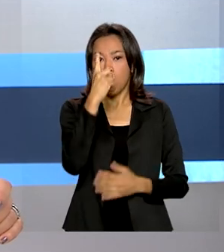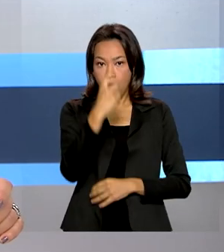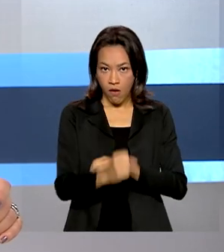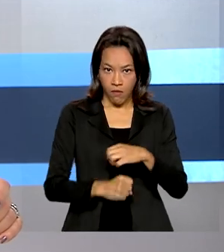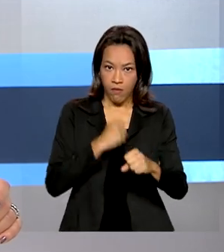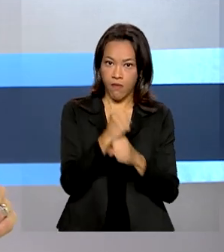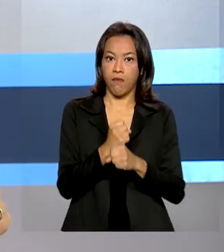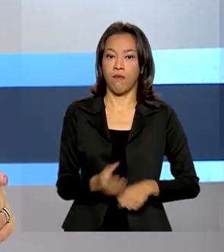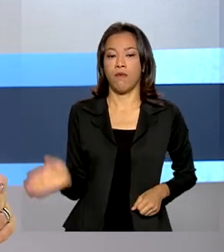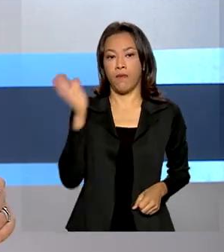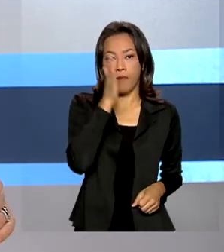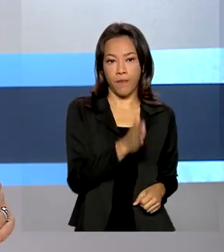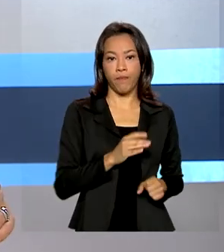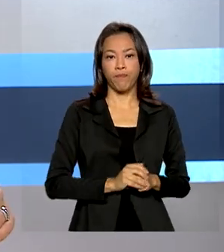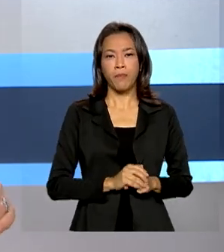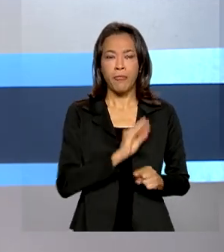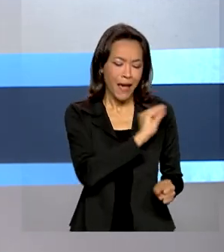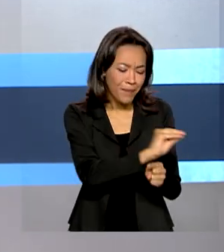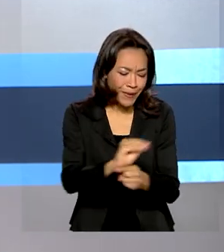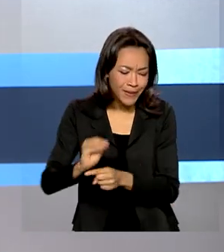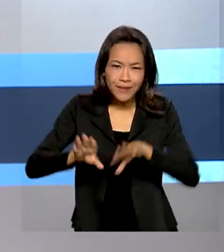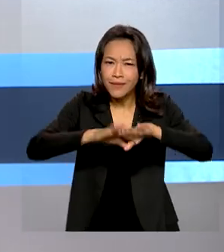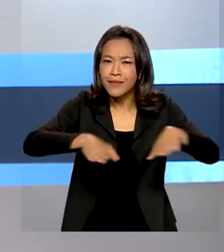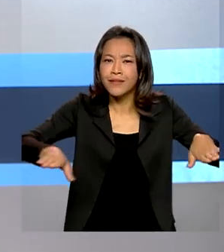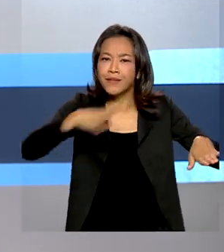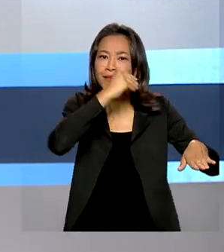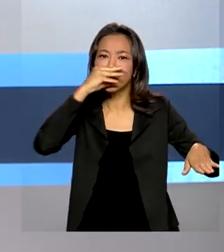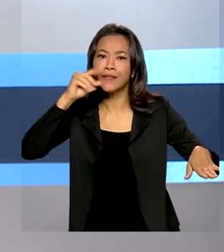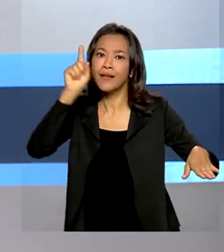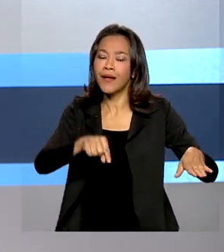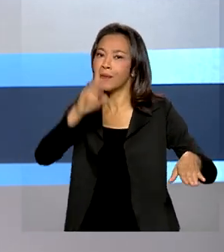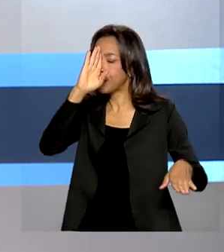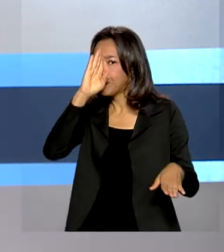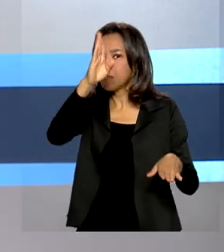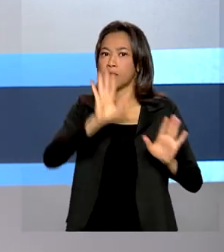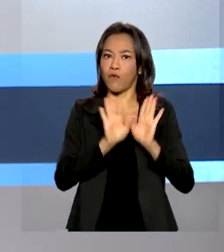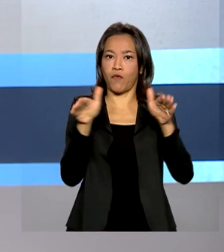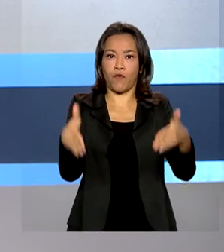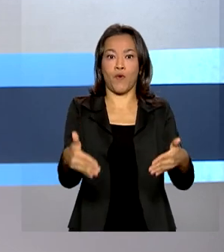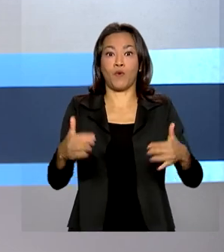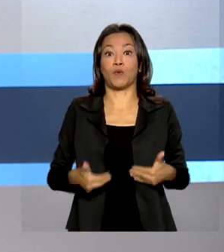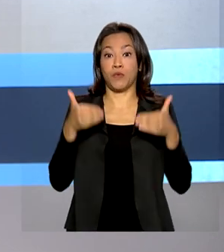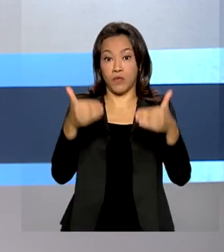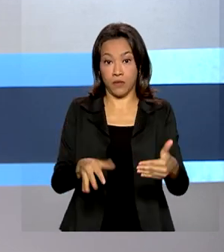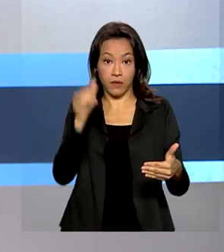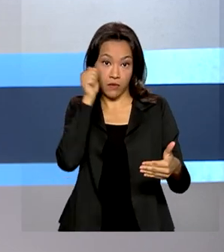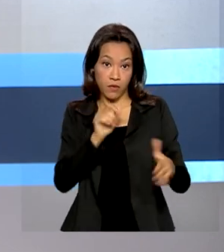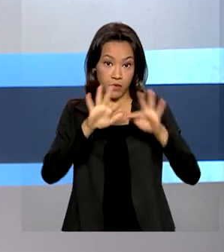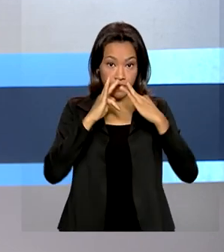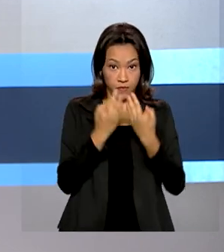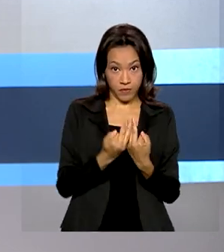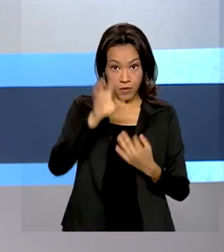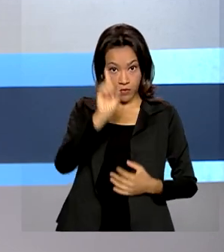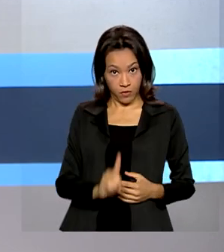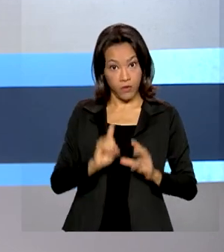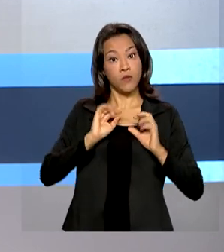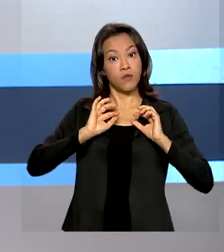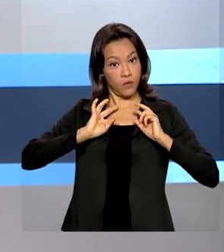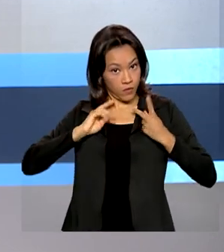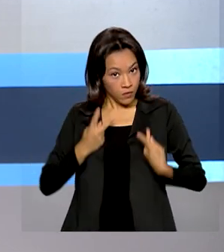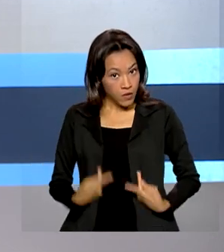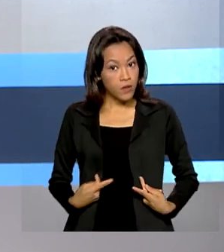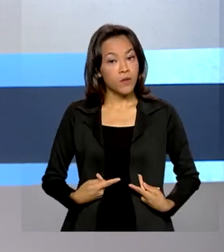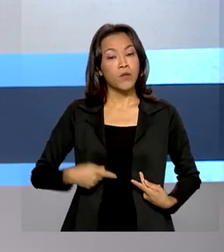A proteção de crianças e adolescentes é uma das prioridades do Ministério da Mulher, da Família e dos Direitos Humanos. Em